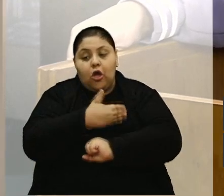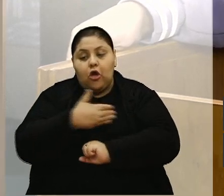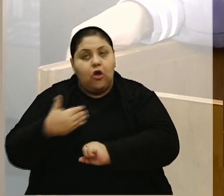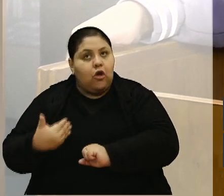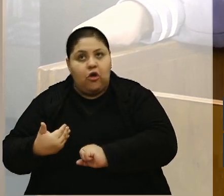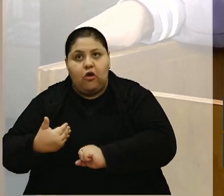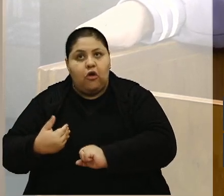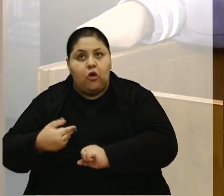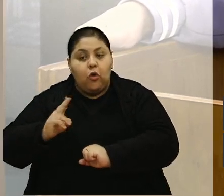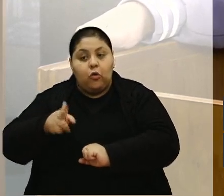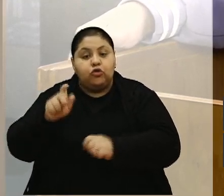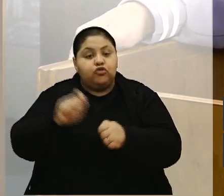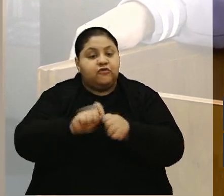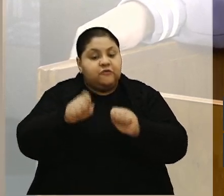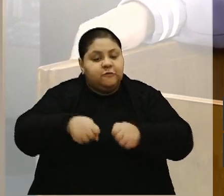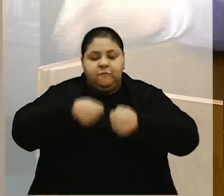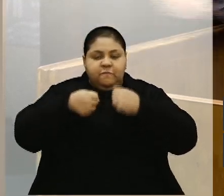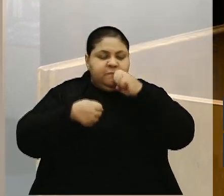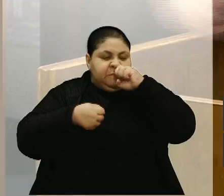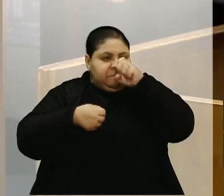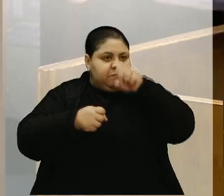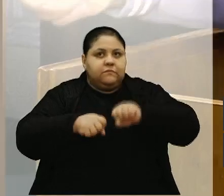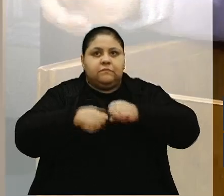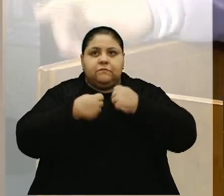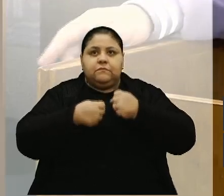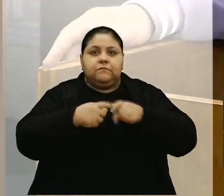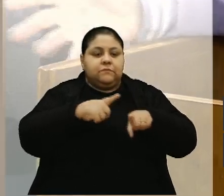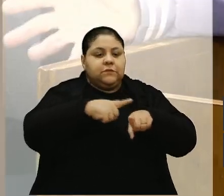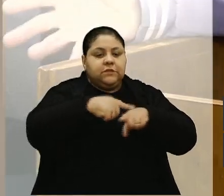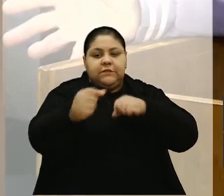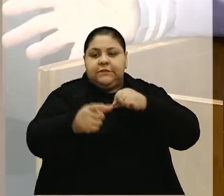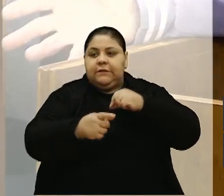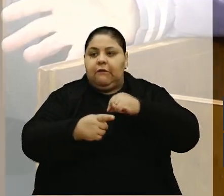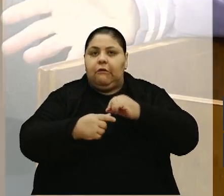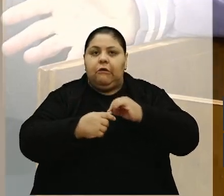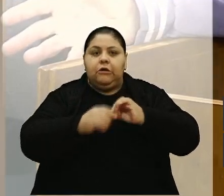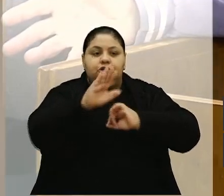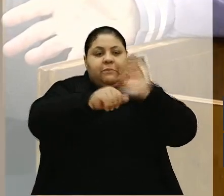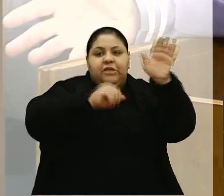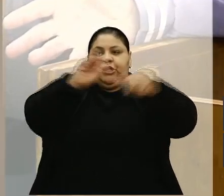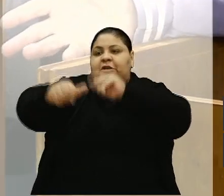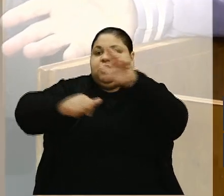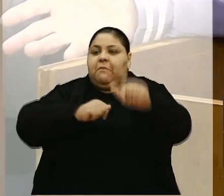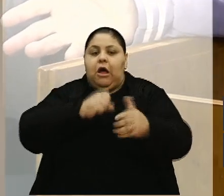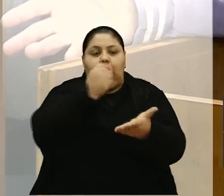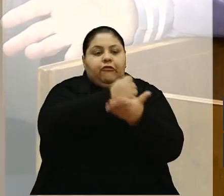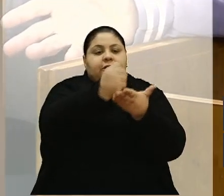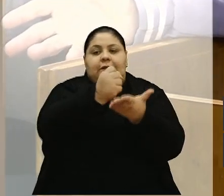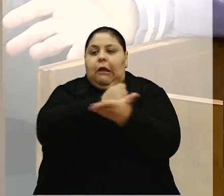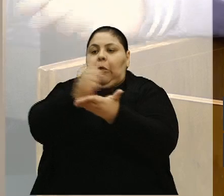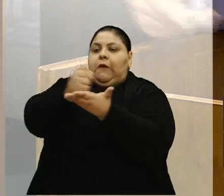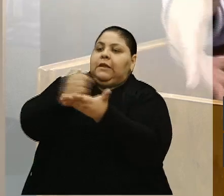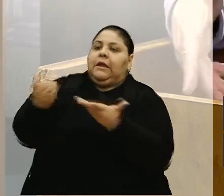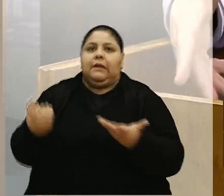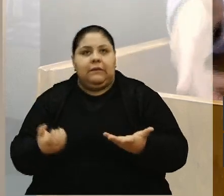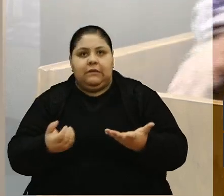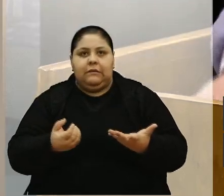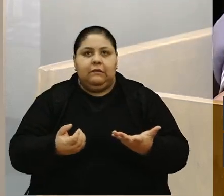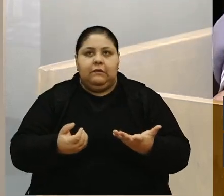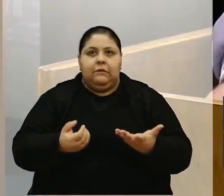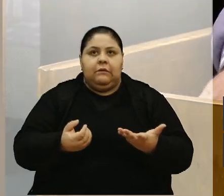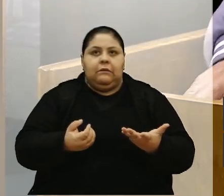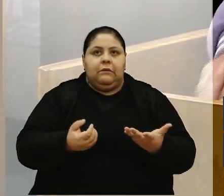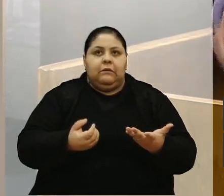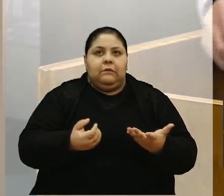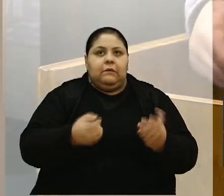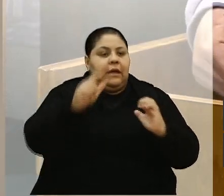deixou de fazer o seu esforço, não é bem assim, sair contratando. se ninguém quer. Como é que faz? Não teve? Agora,